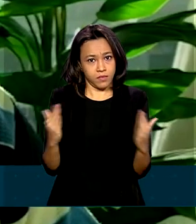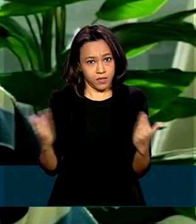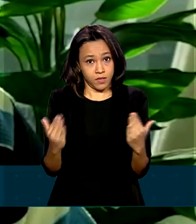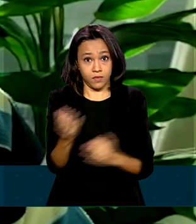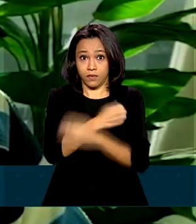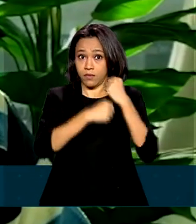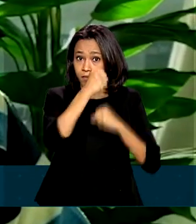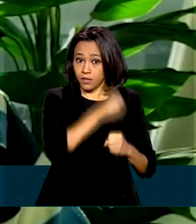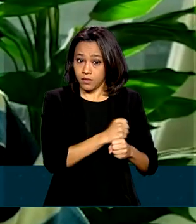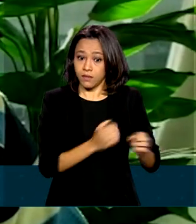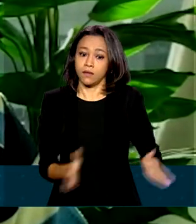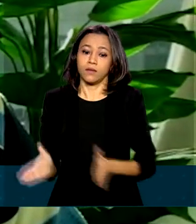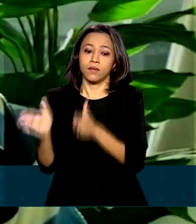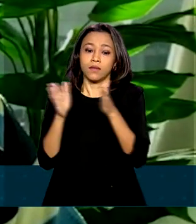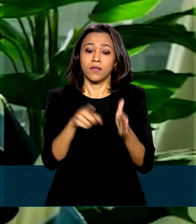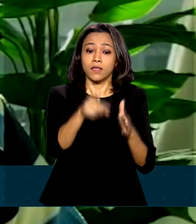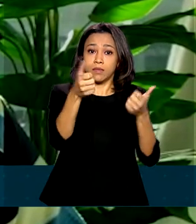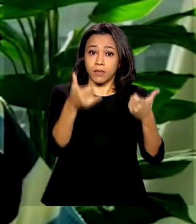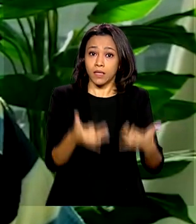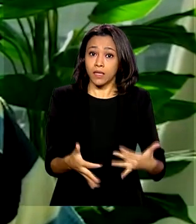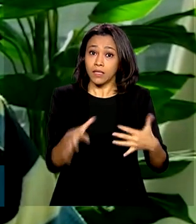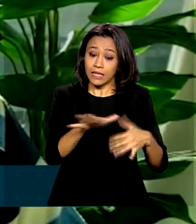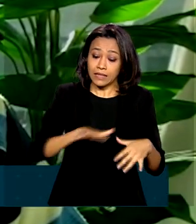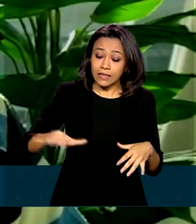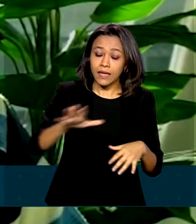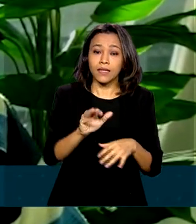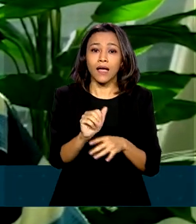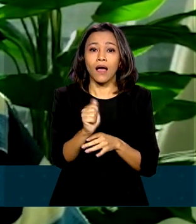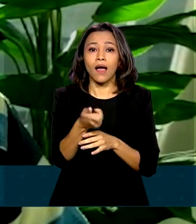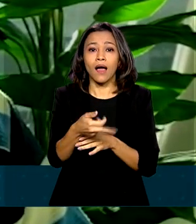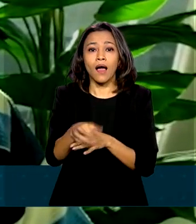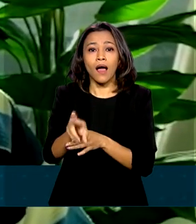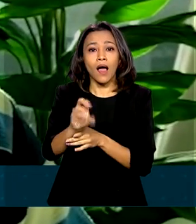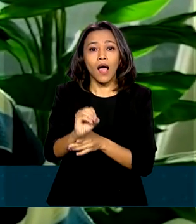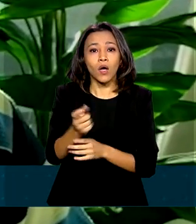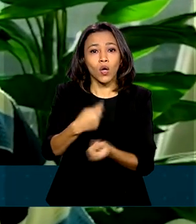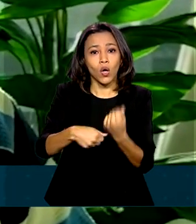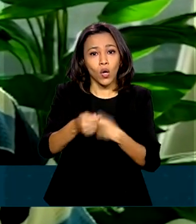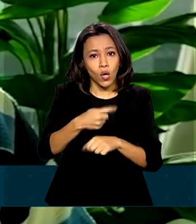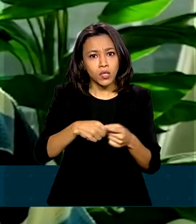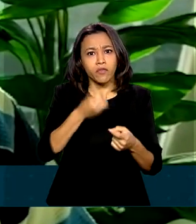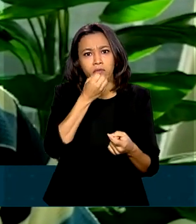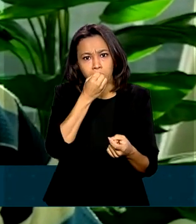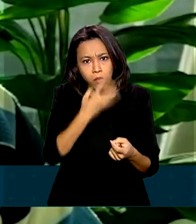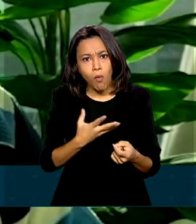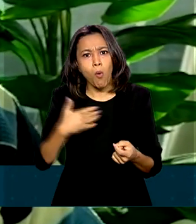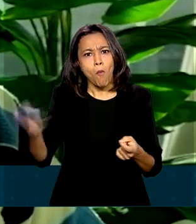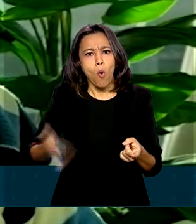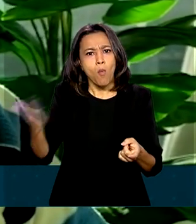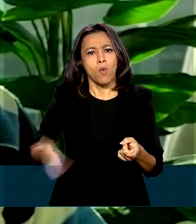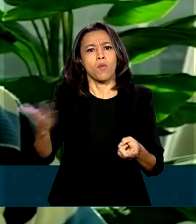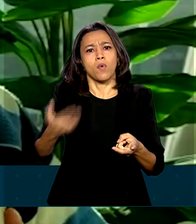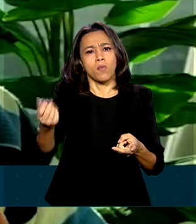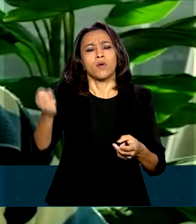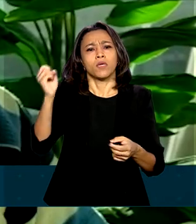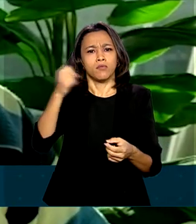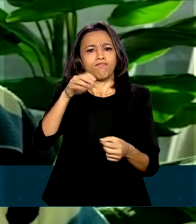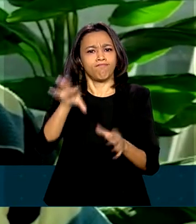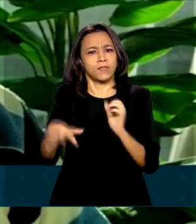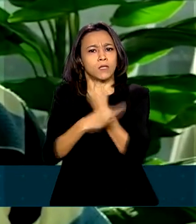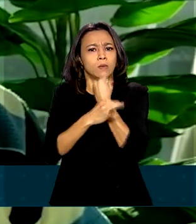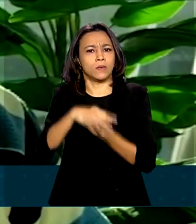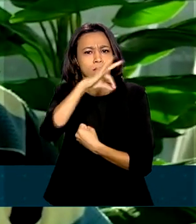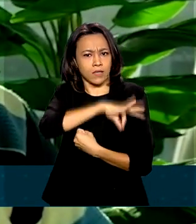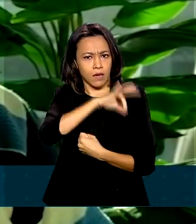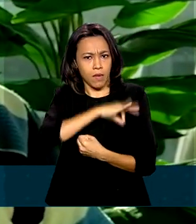Em meio à pandemia, o agro representou produção, renda e emprego. Além disso, no que se